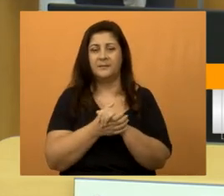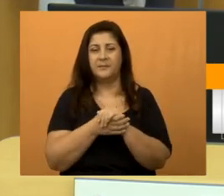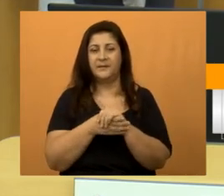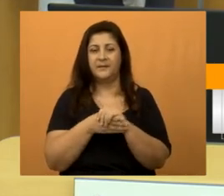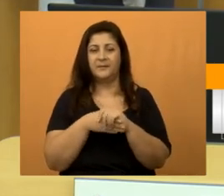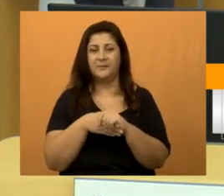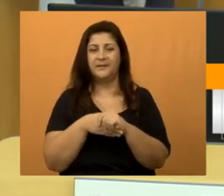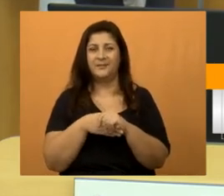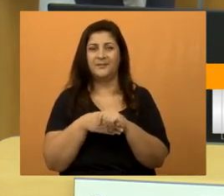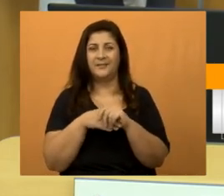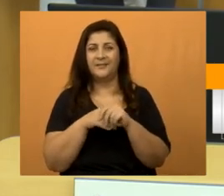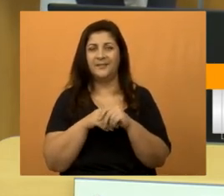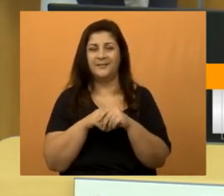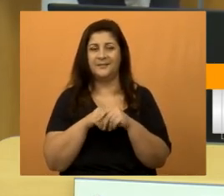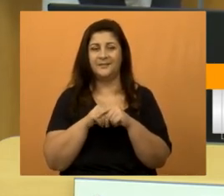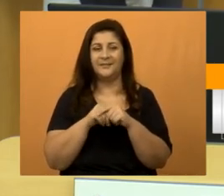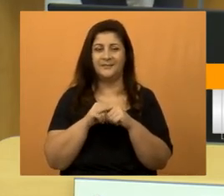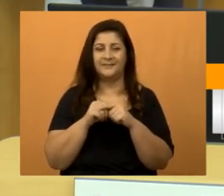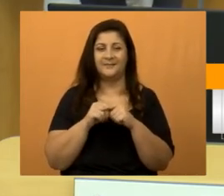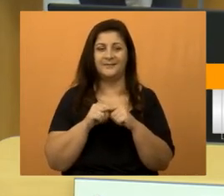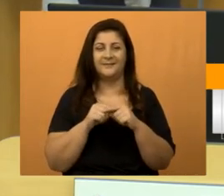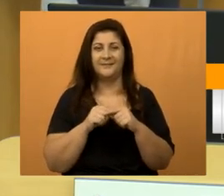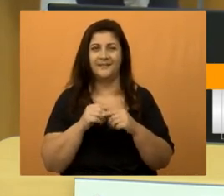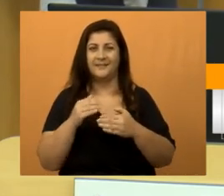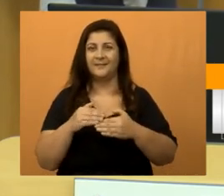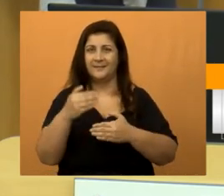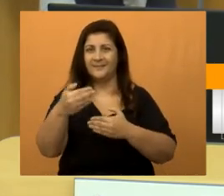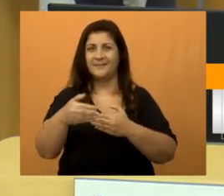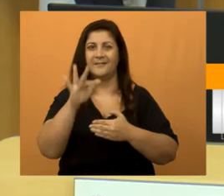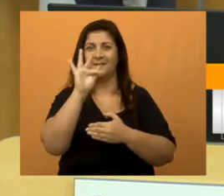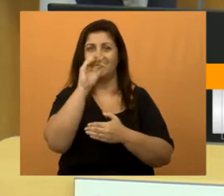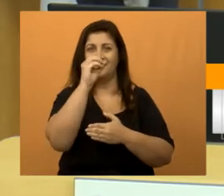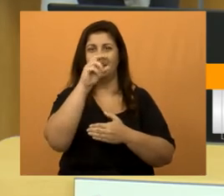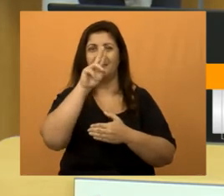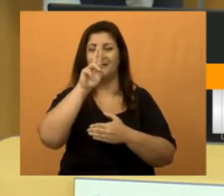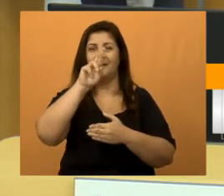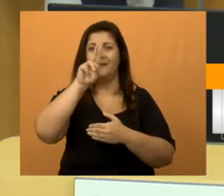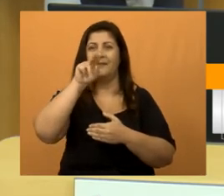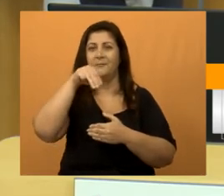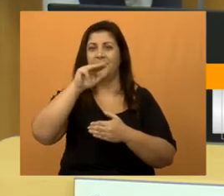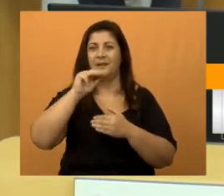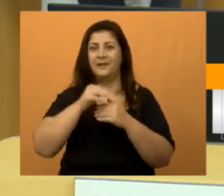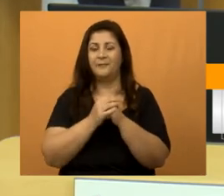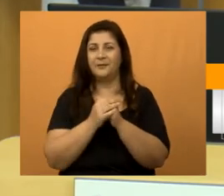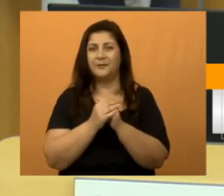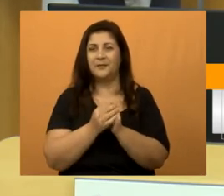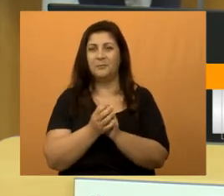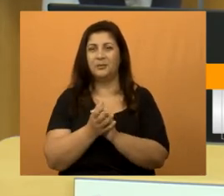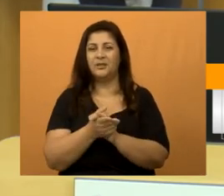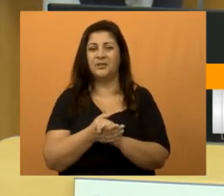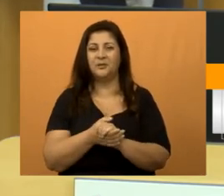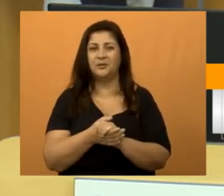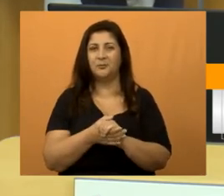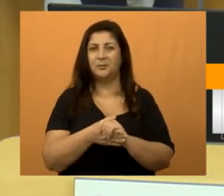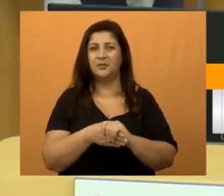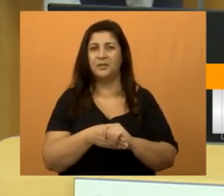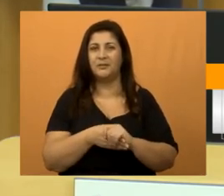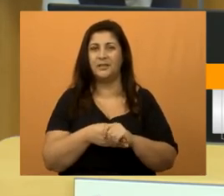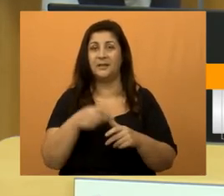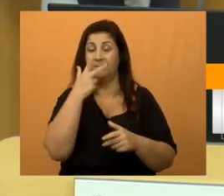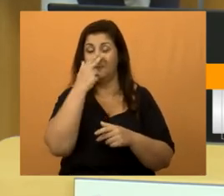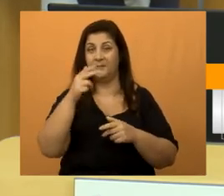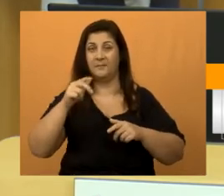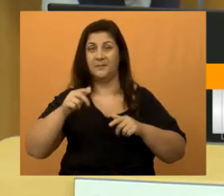Aqui, o lado do fórum também, em frente à Câmara Municipal. Parece que eles falam que os vereadores não trabalham.